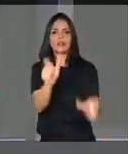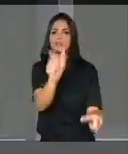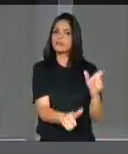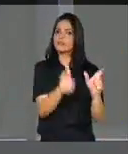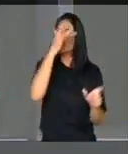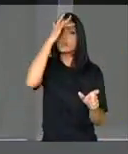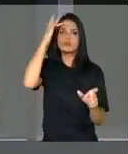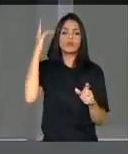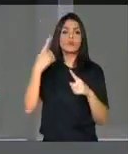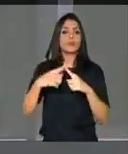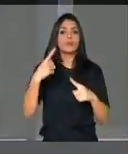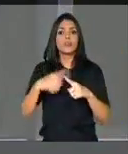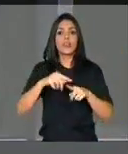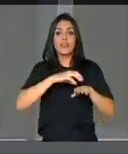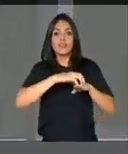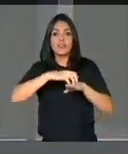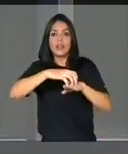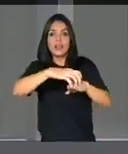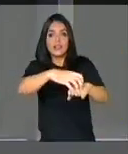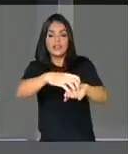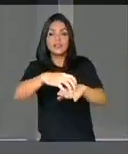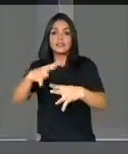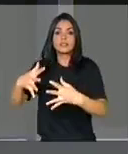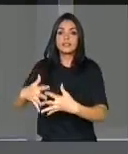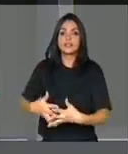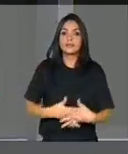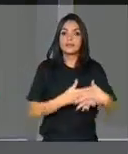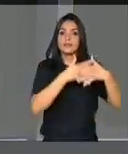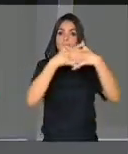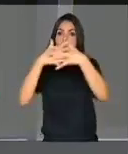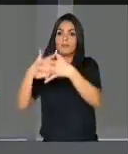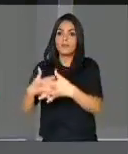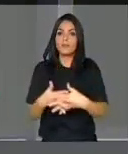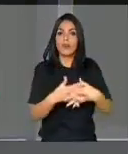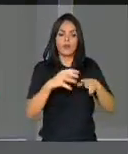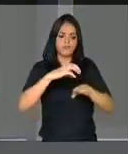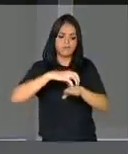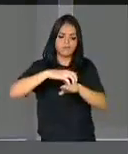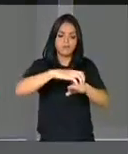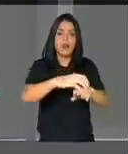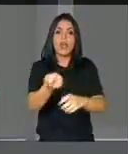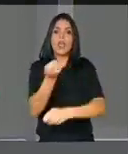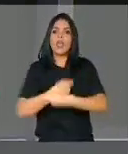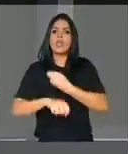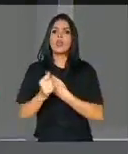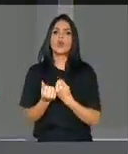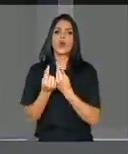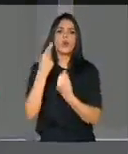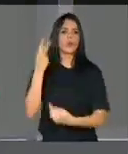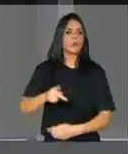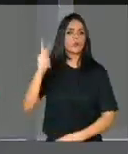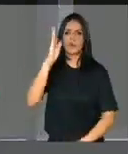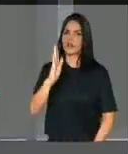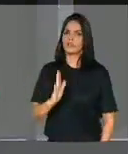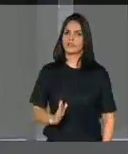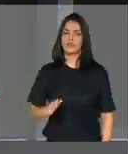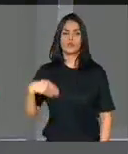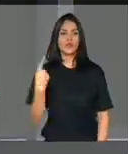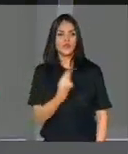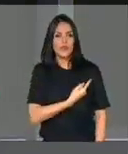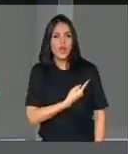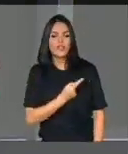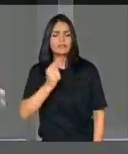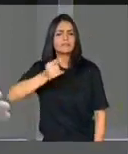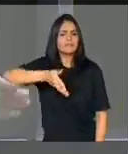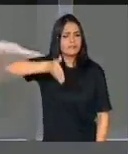o transporte rodoviário carrega a economia nacional. Nós burramente